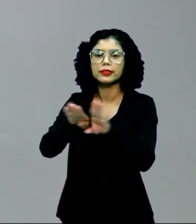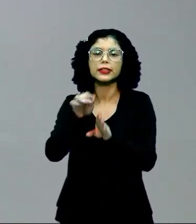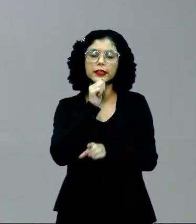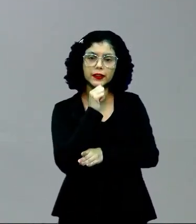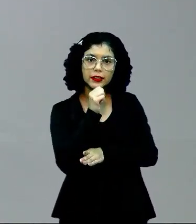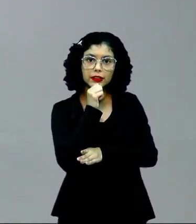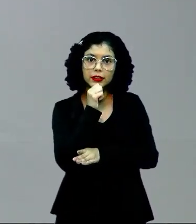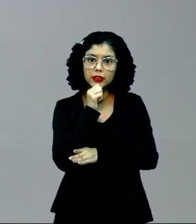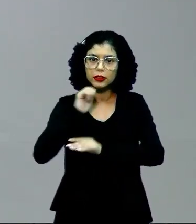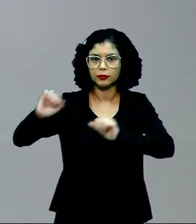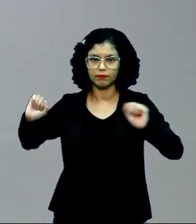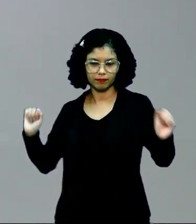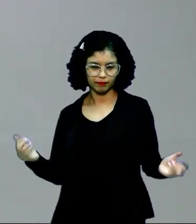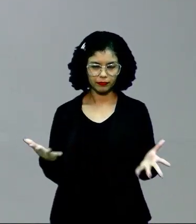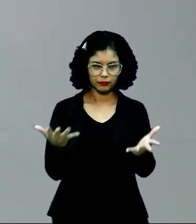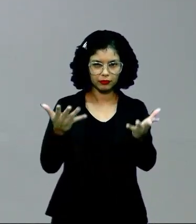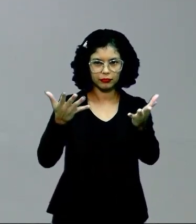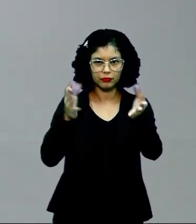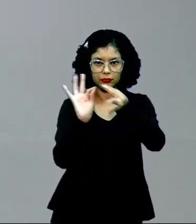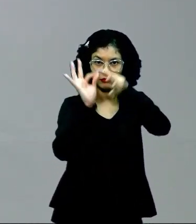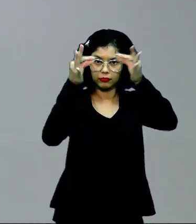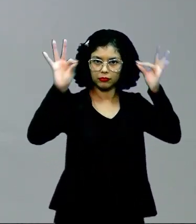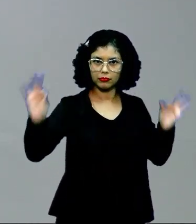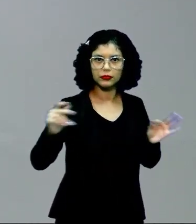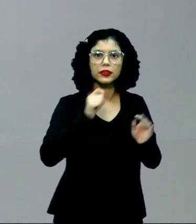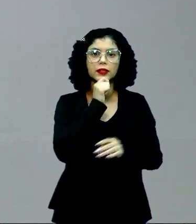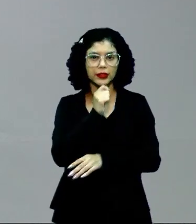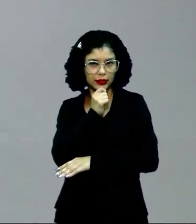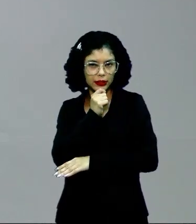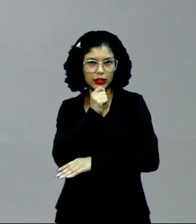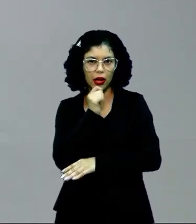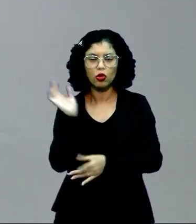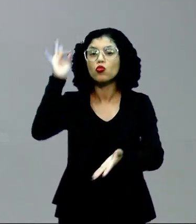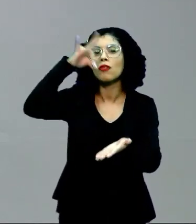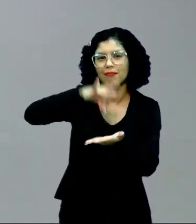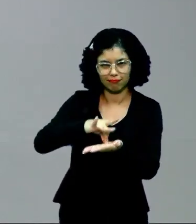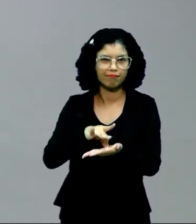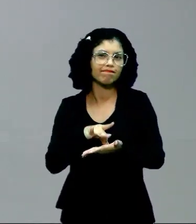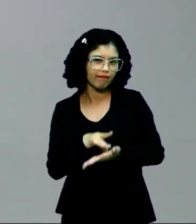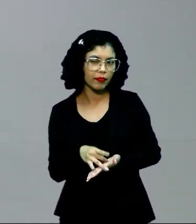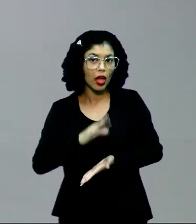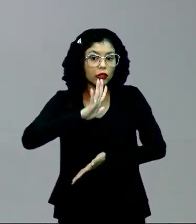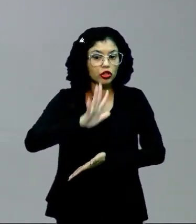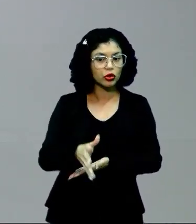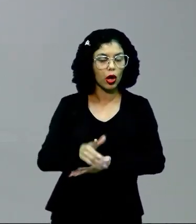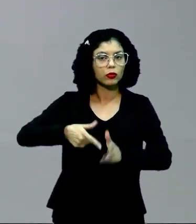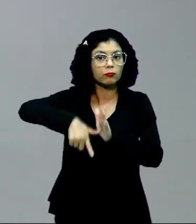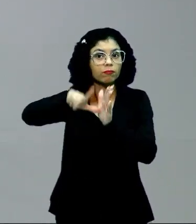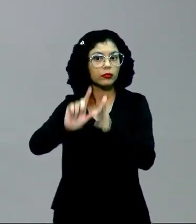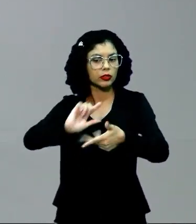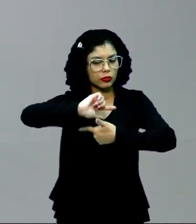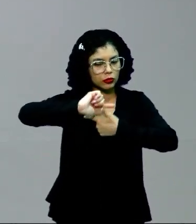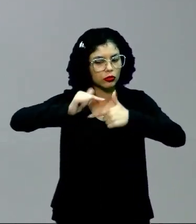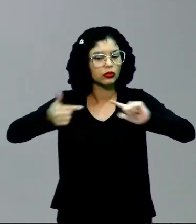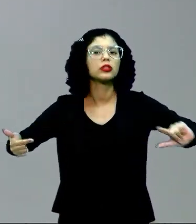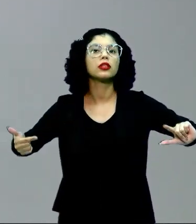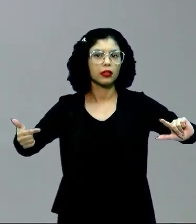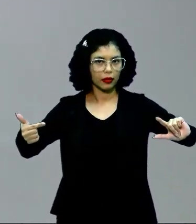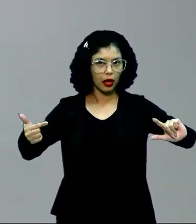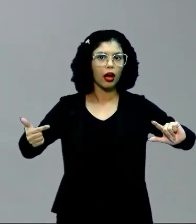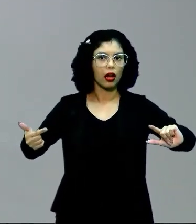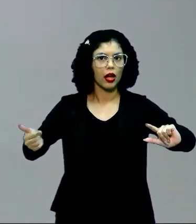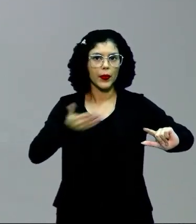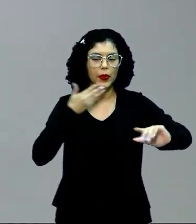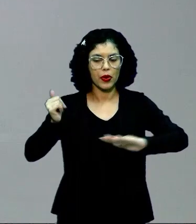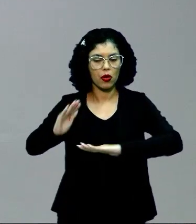porém idealizadas. São distantes, de certa forma, do real. No pré-modernismo, e claro, isso vai se consolidar no